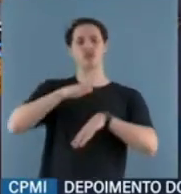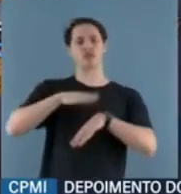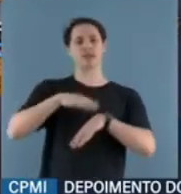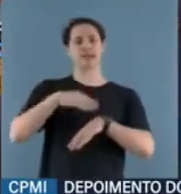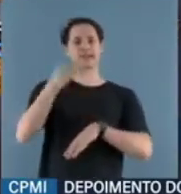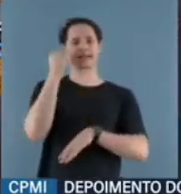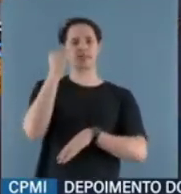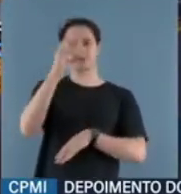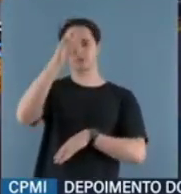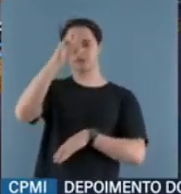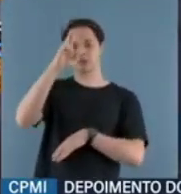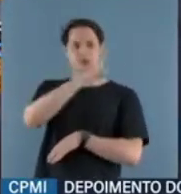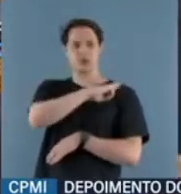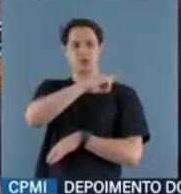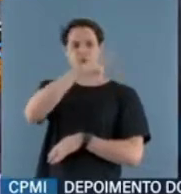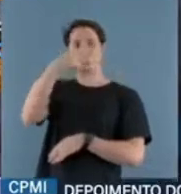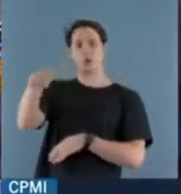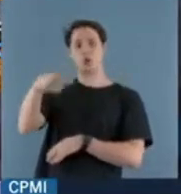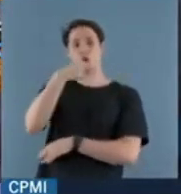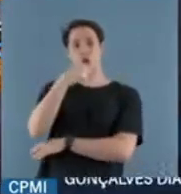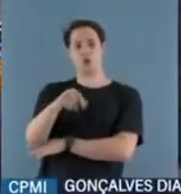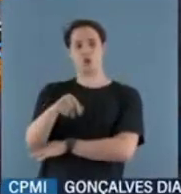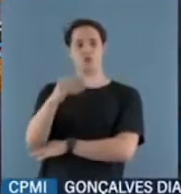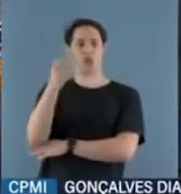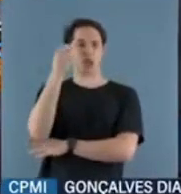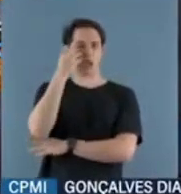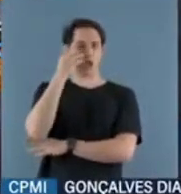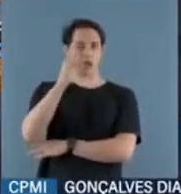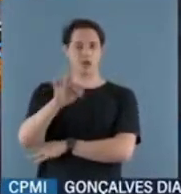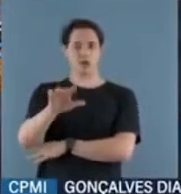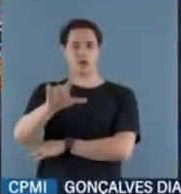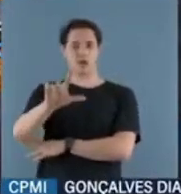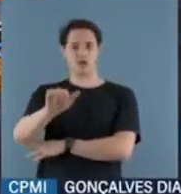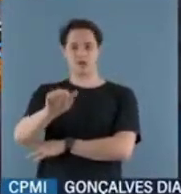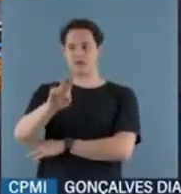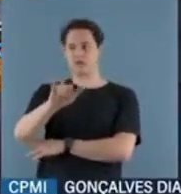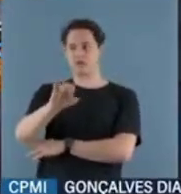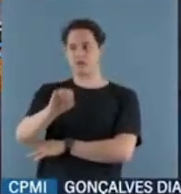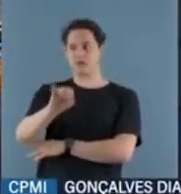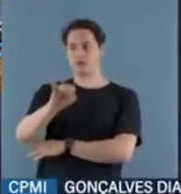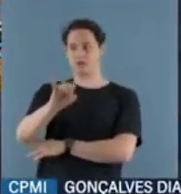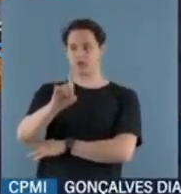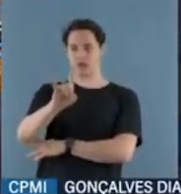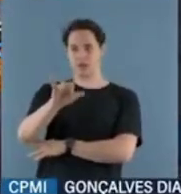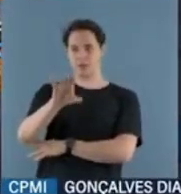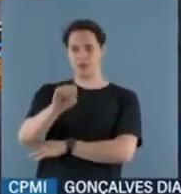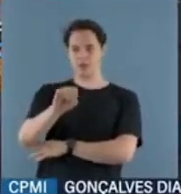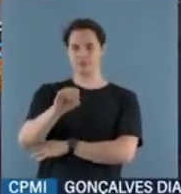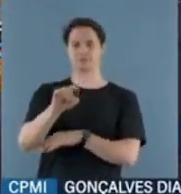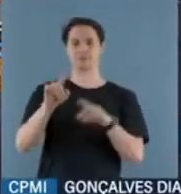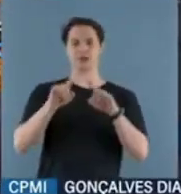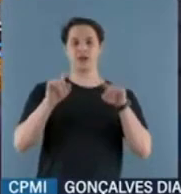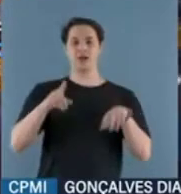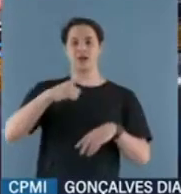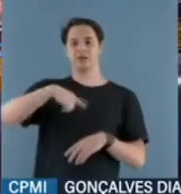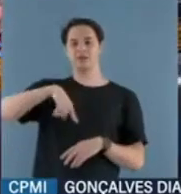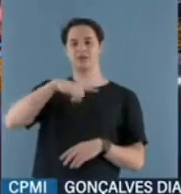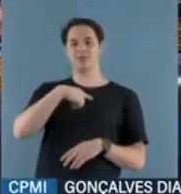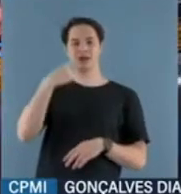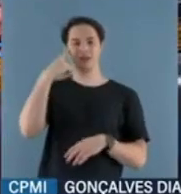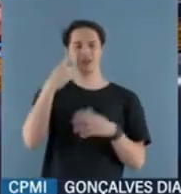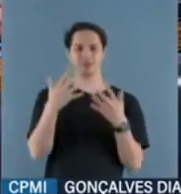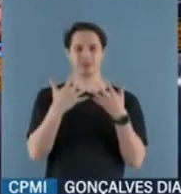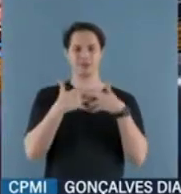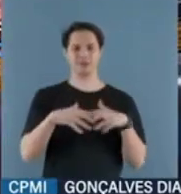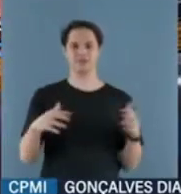responsabilizar o ministro Flávio Dino. Jandira, preste atenção. Foi dito aqui que, em 2017, o